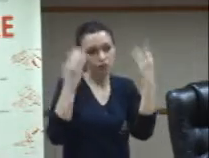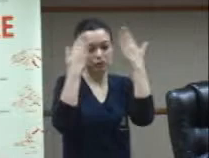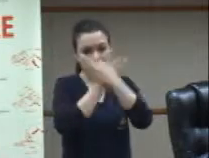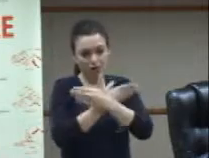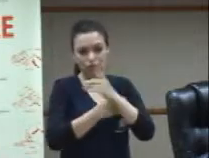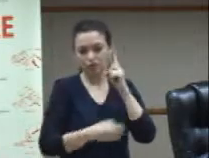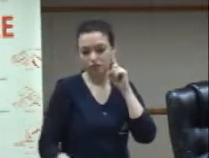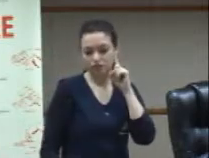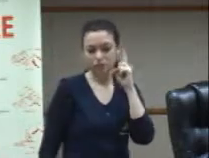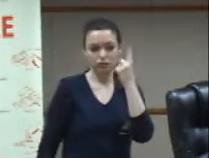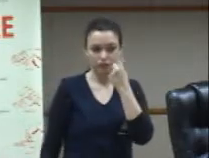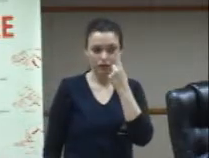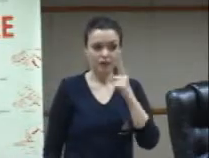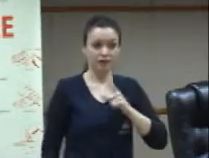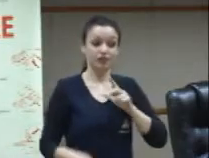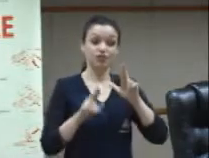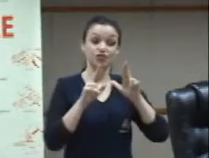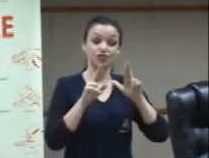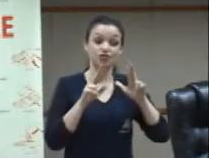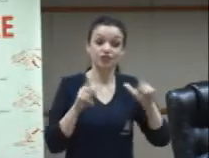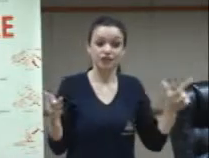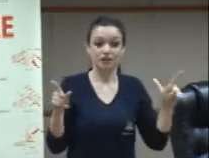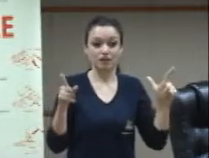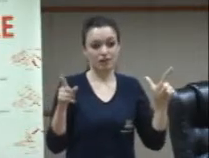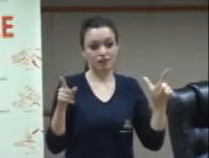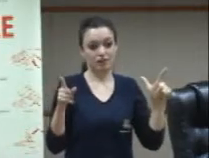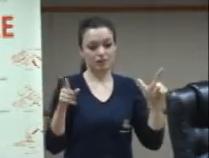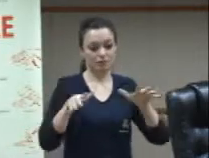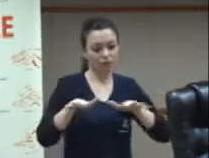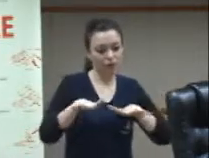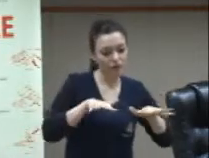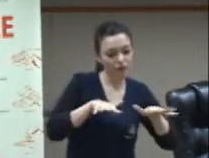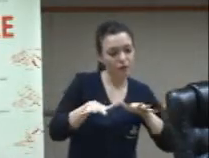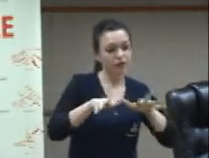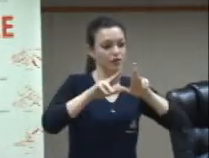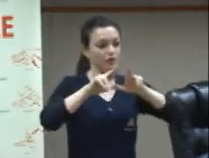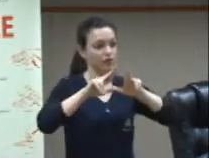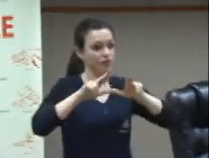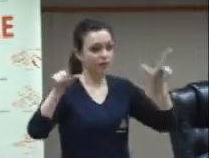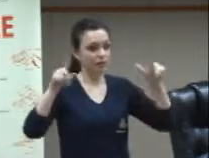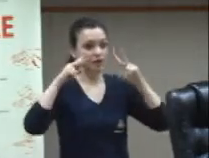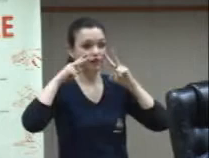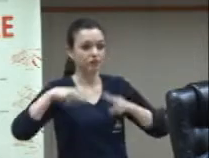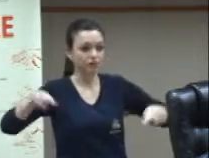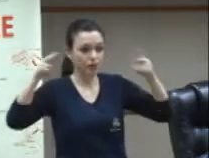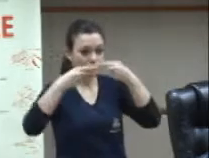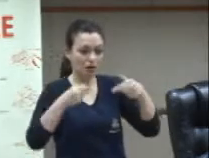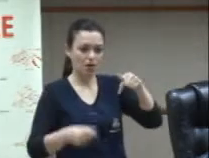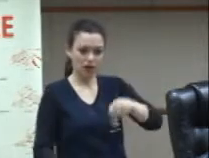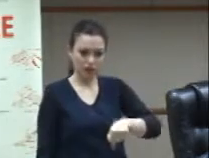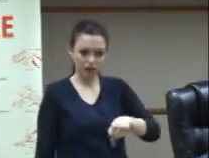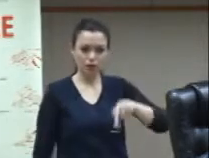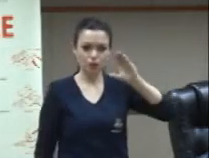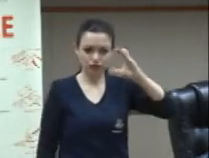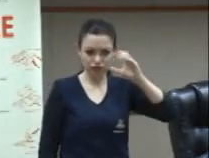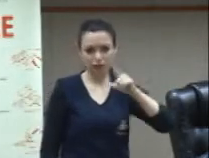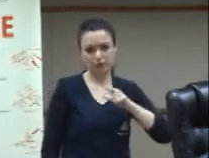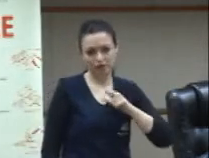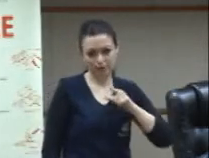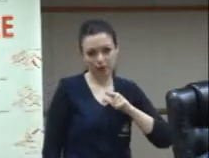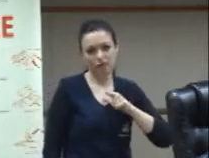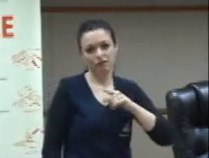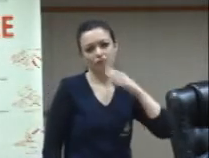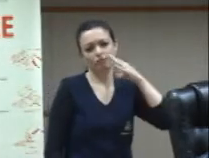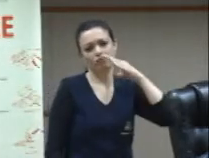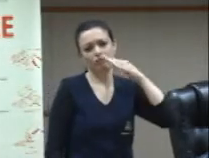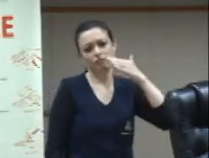social uma outra cosmovisão diferenciada dos outros surdos aqui em Curitiba nós temos um caso clássico que é o da Rosani